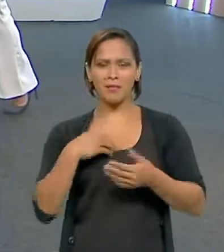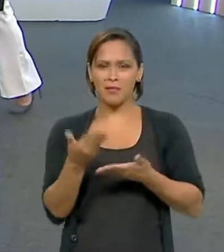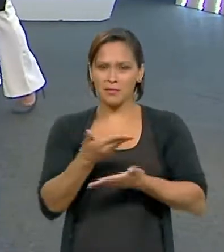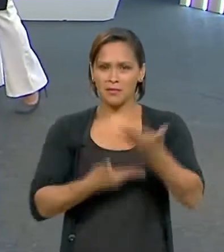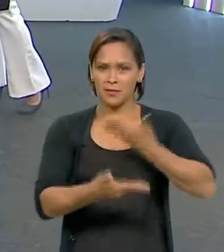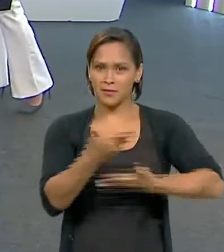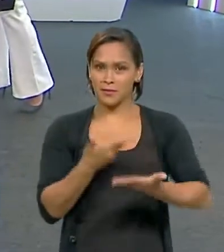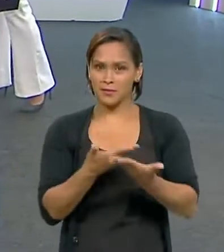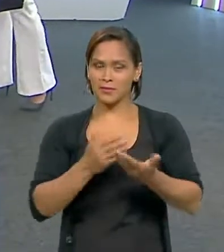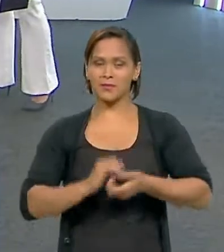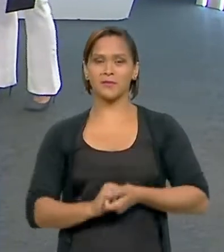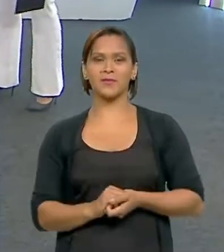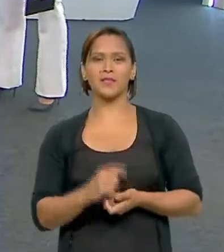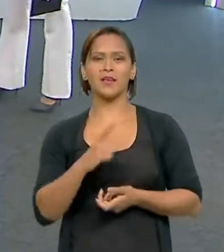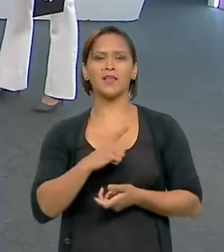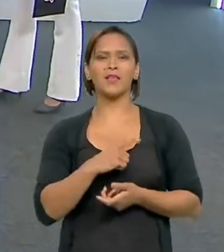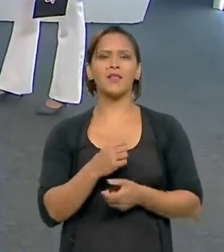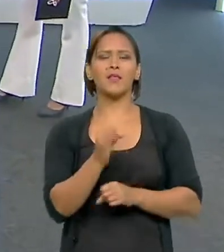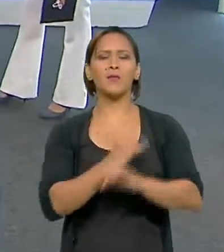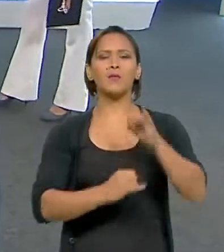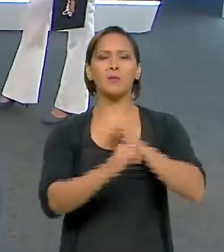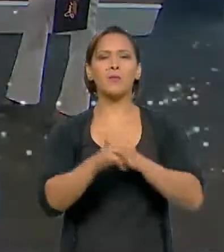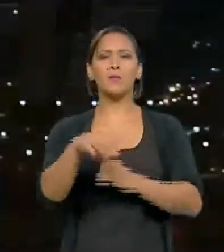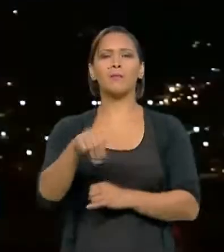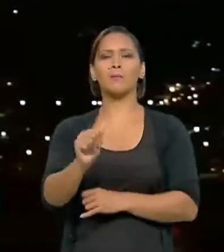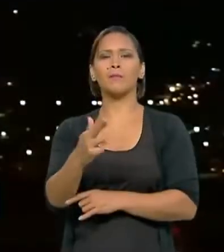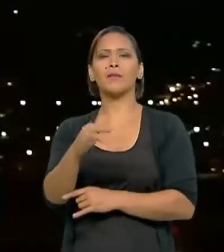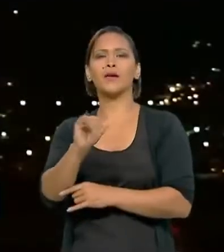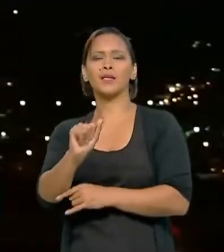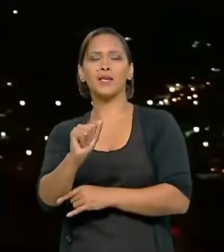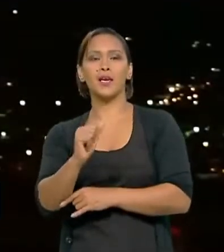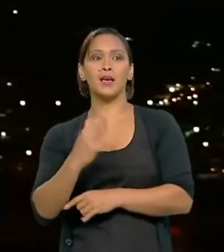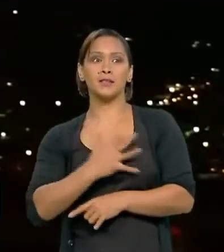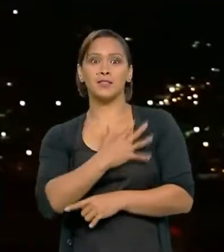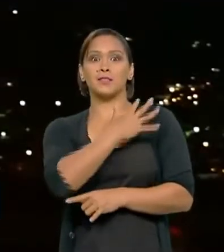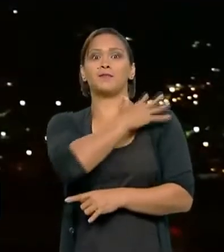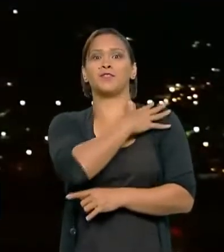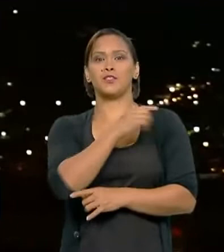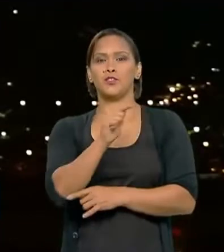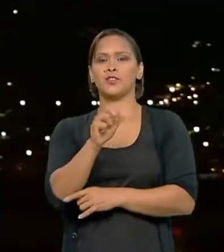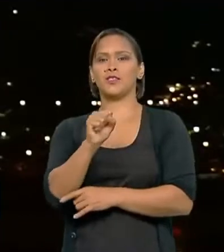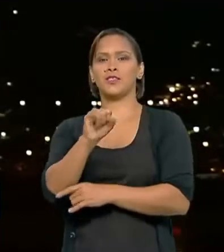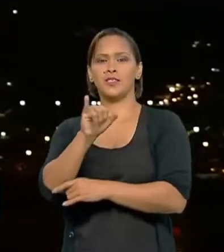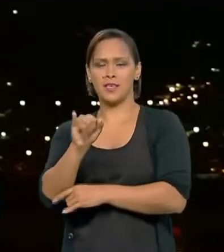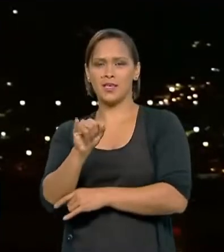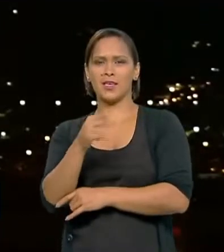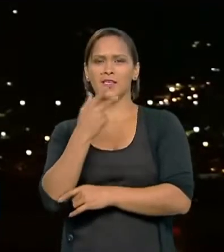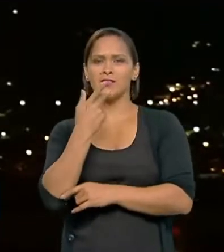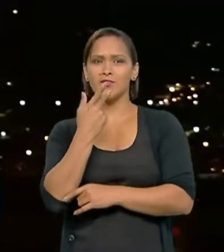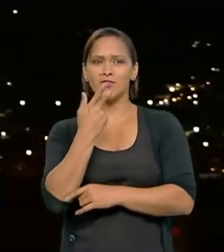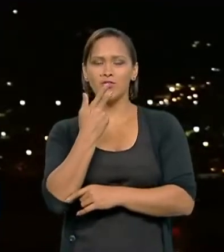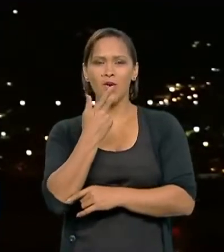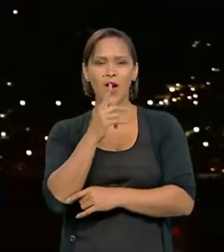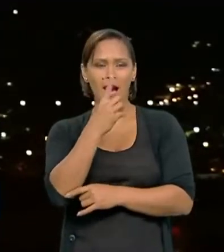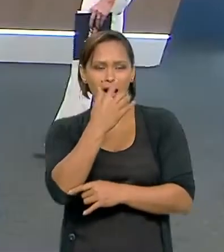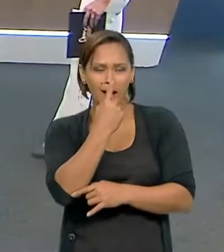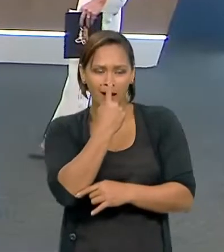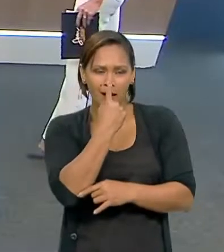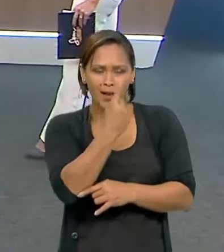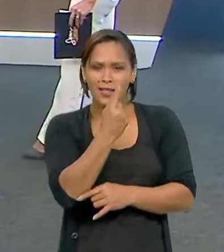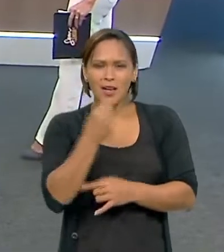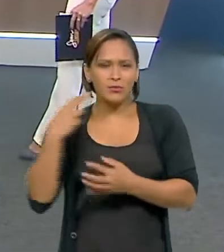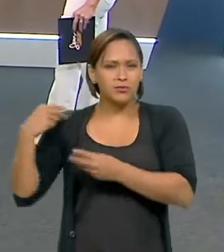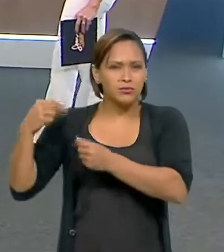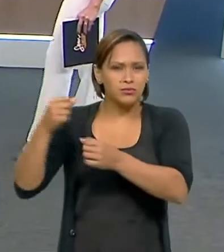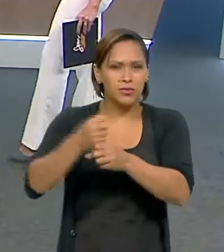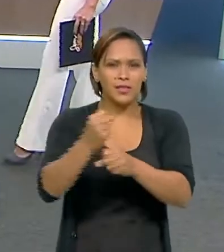participação. Temos mais alguma internauta? Maria Melo, querido ministro, chefe de GSI. General Heleno, sou admiradora há muitos anos. Deus